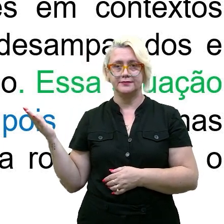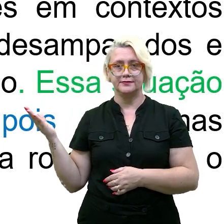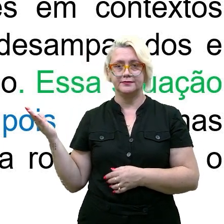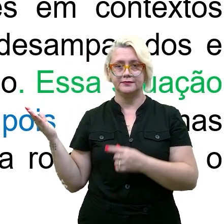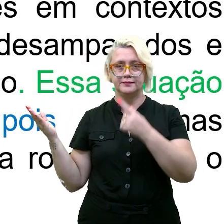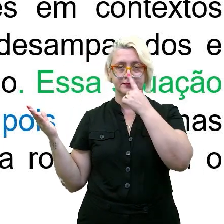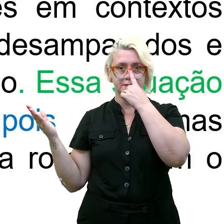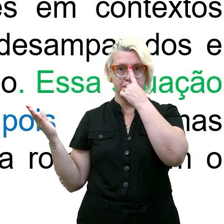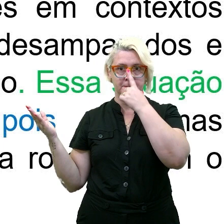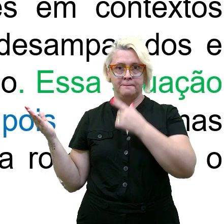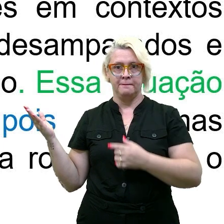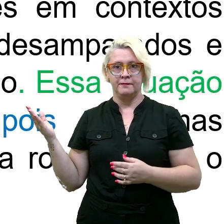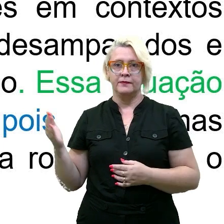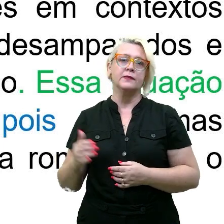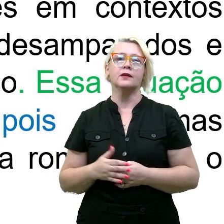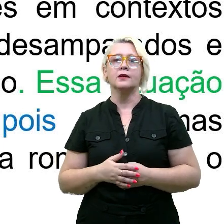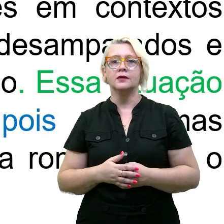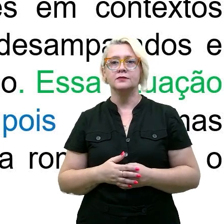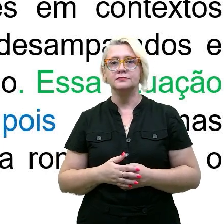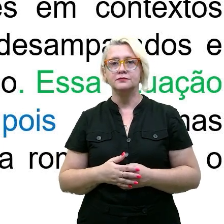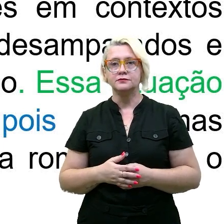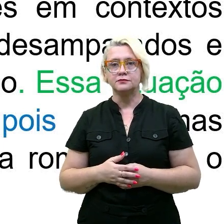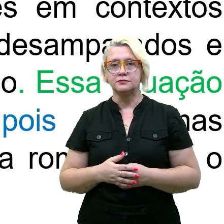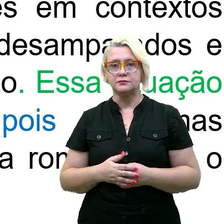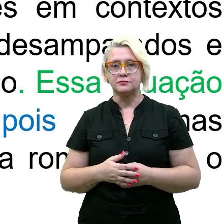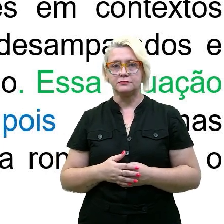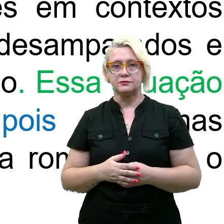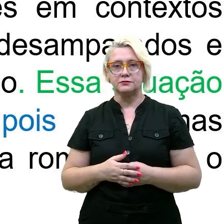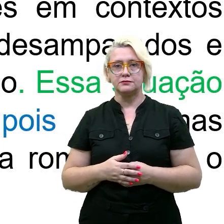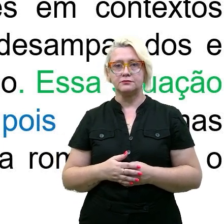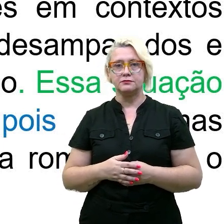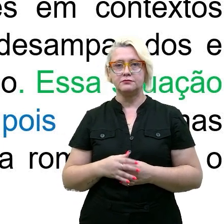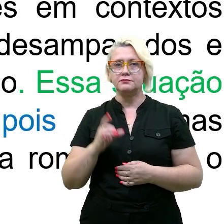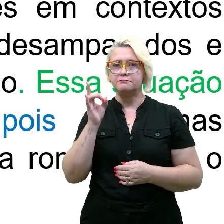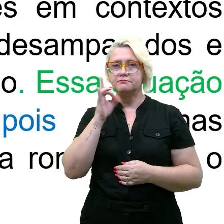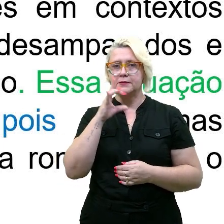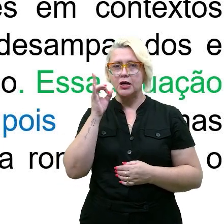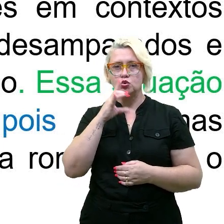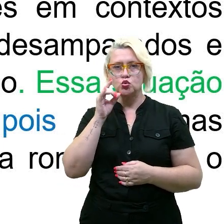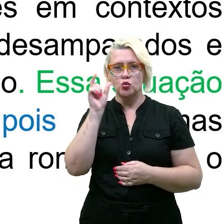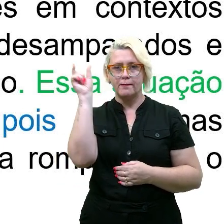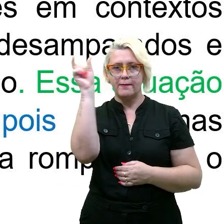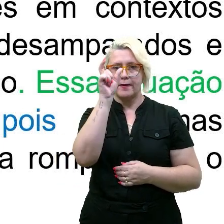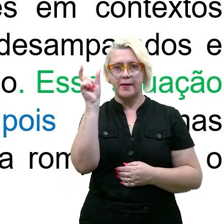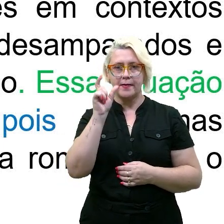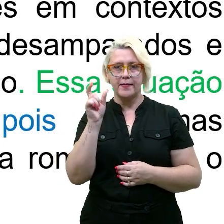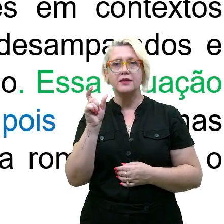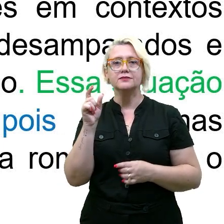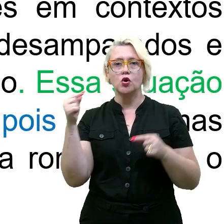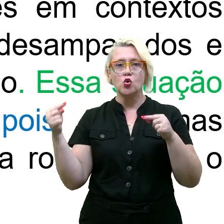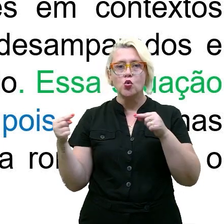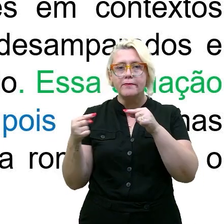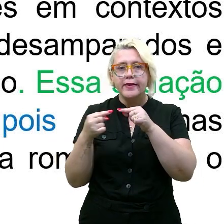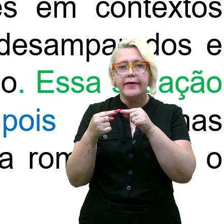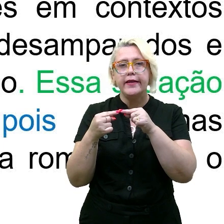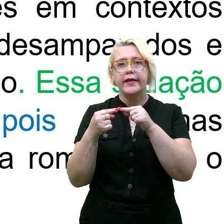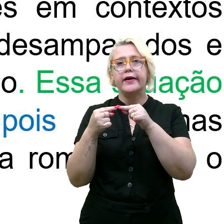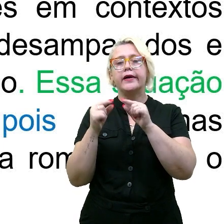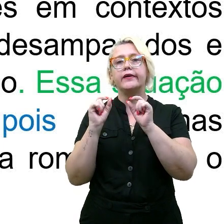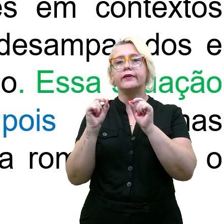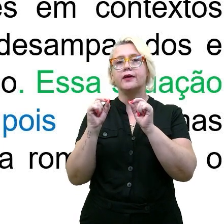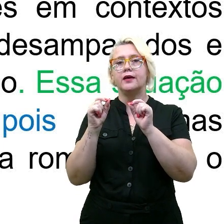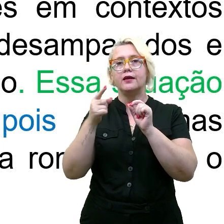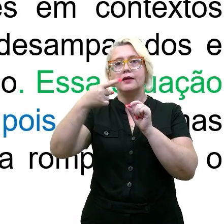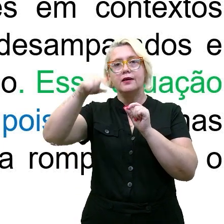de que, desse modo, o que, conforme fulano, né? Faz com que, o